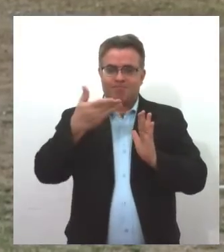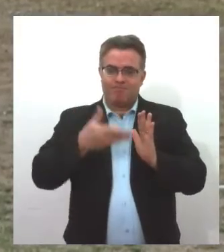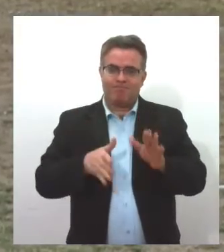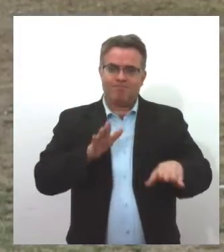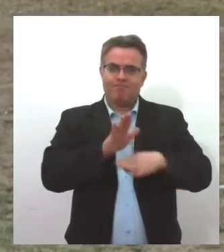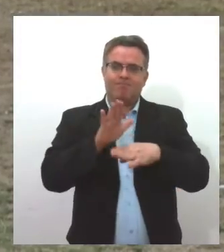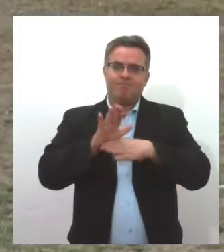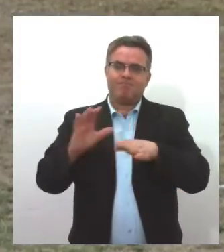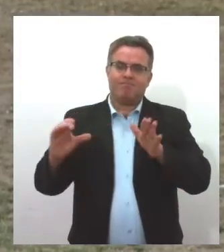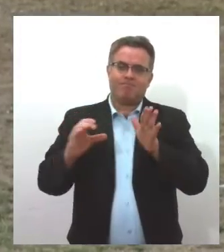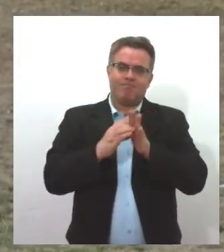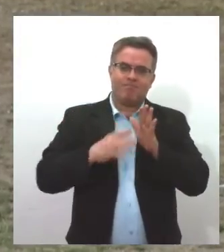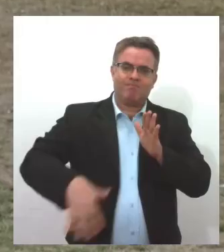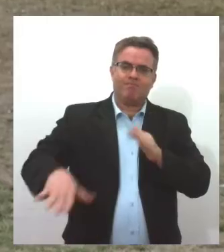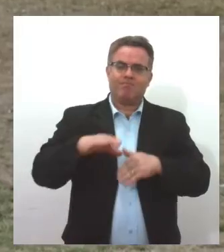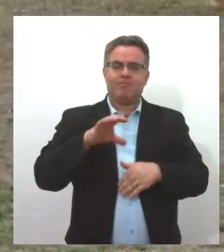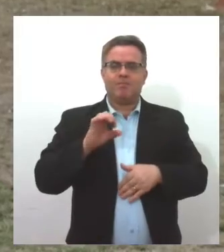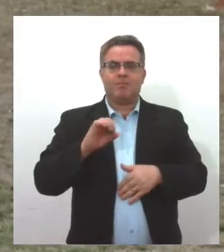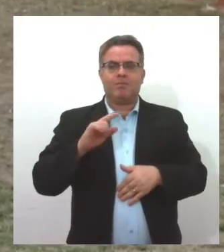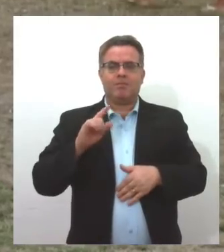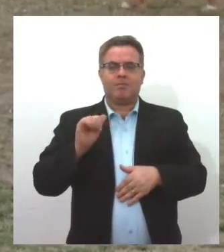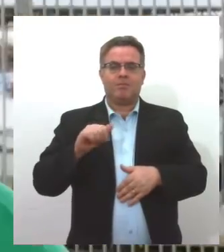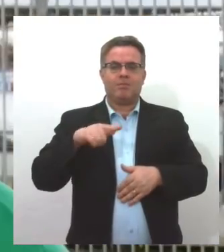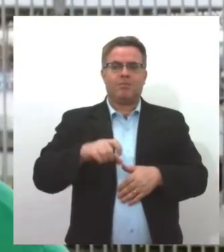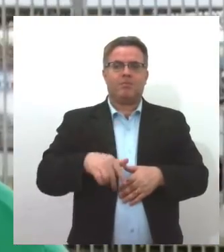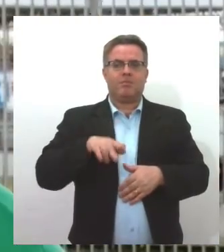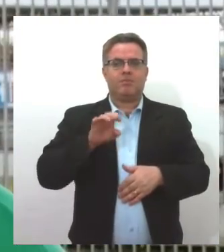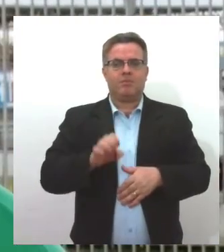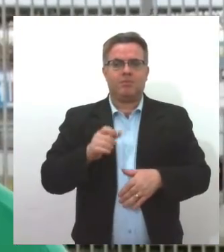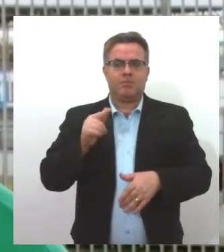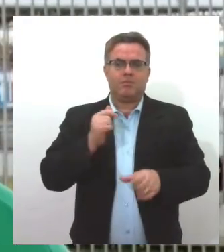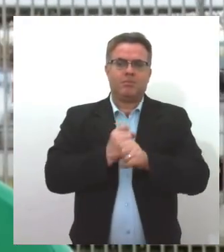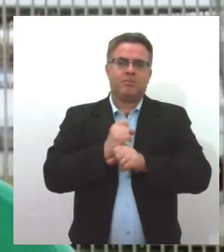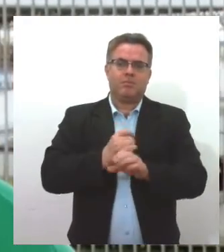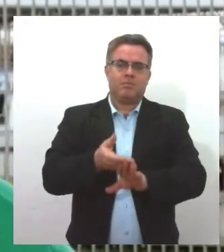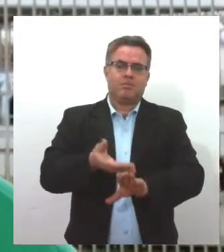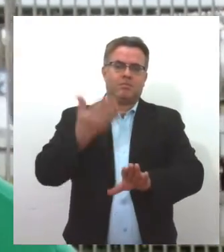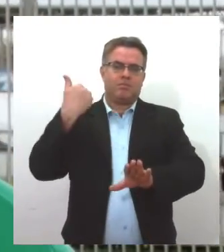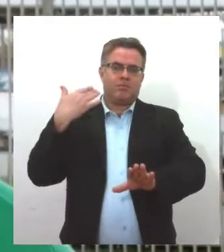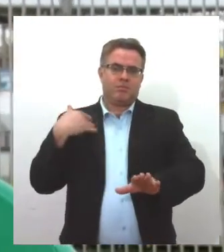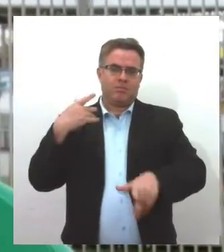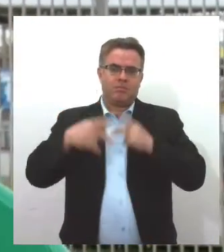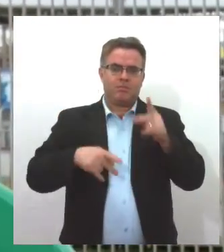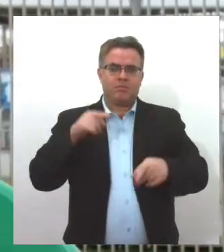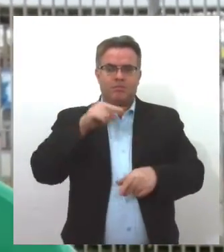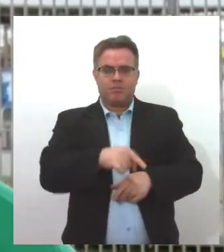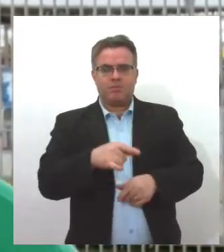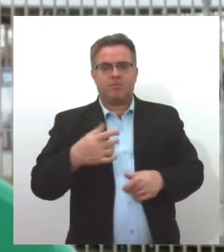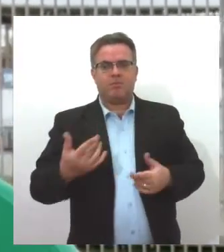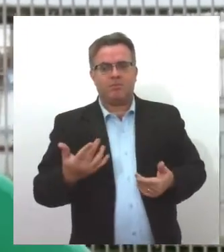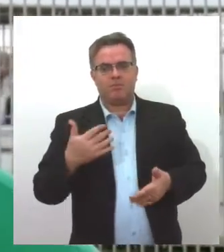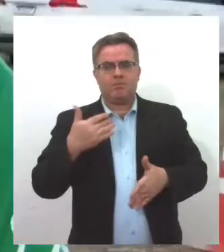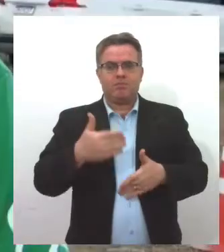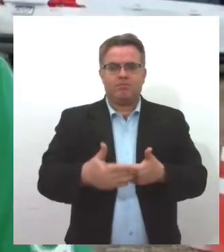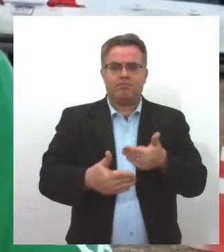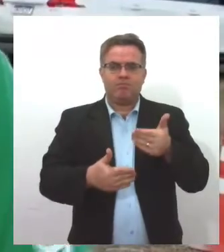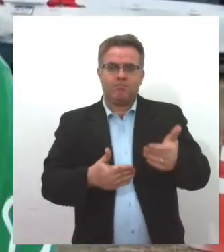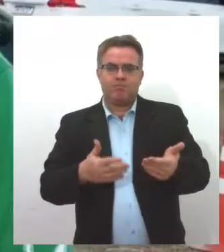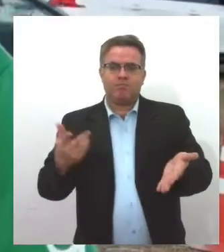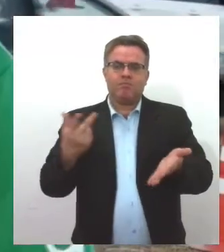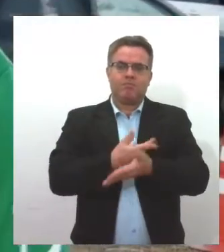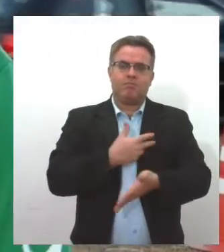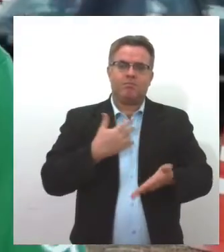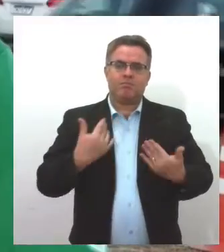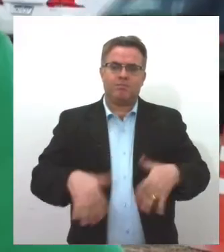para a comunidade do Alok há cerca de sete anos iniciou no povoado, meio que por acaso. Foi a